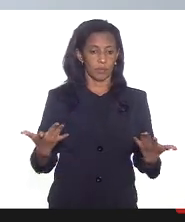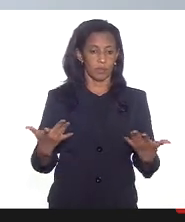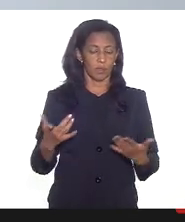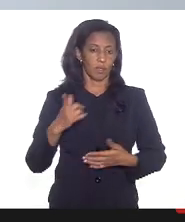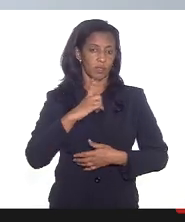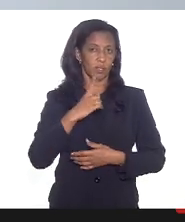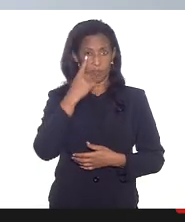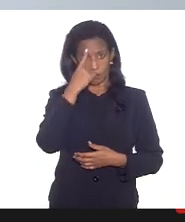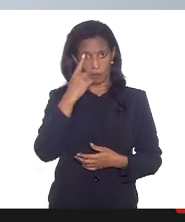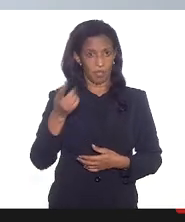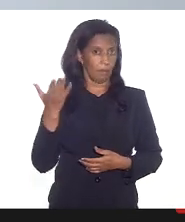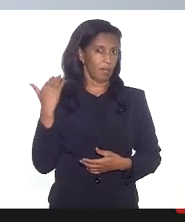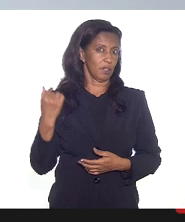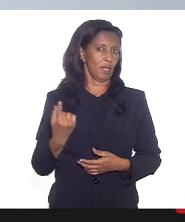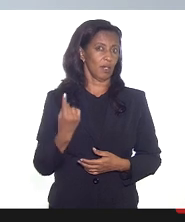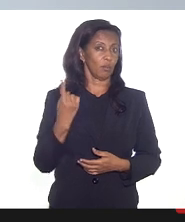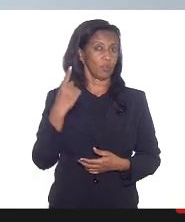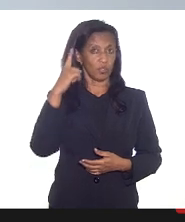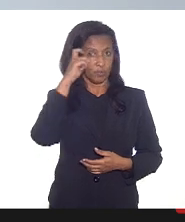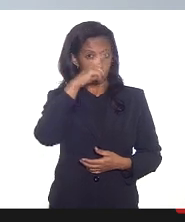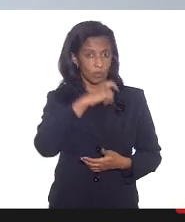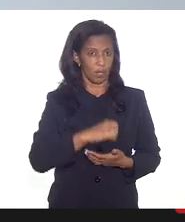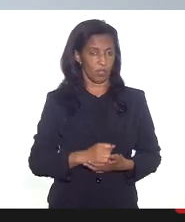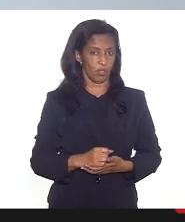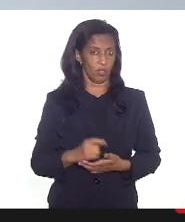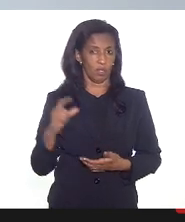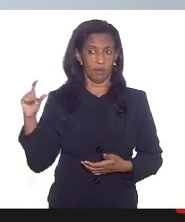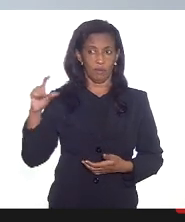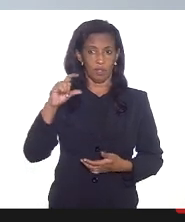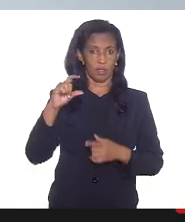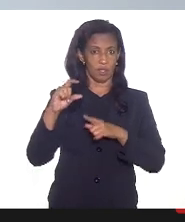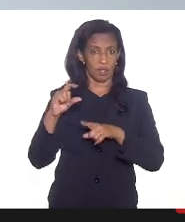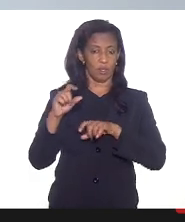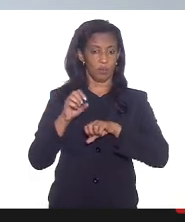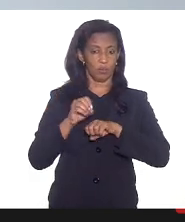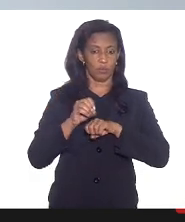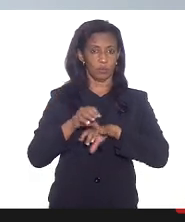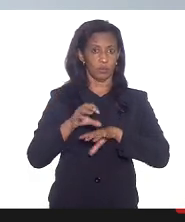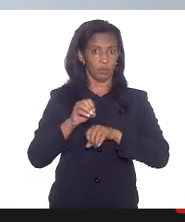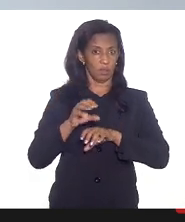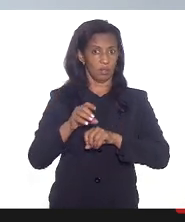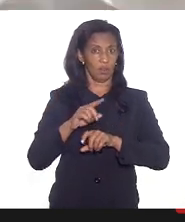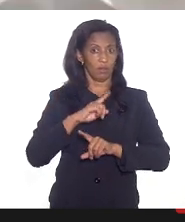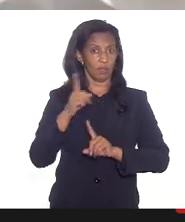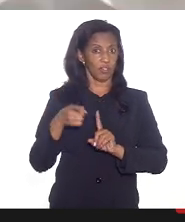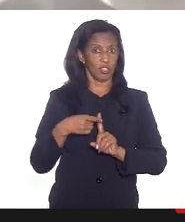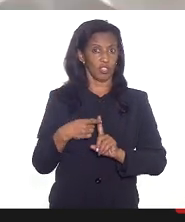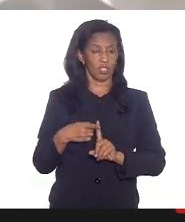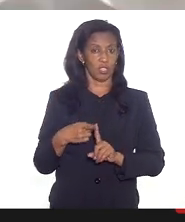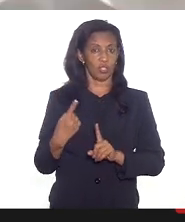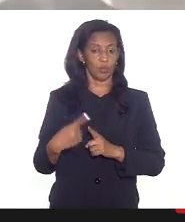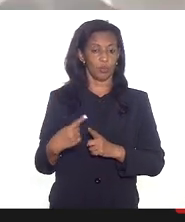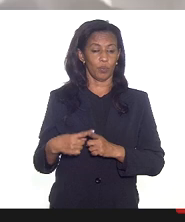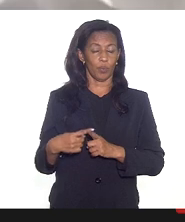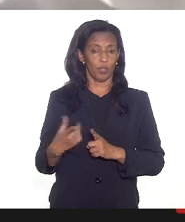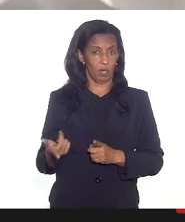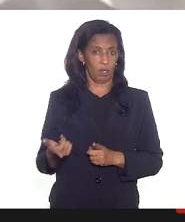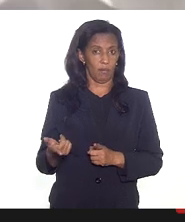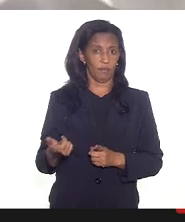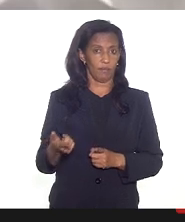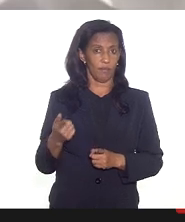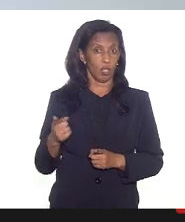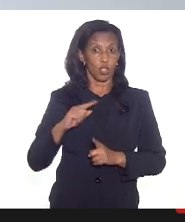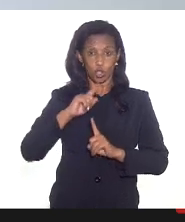teve na semana passada por exemplo uma dificuldade para vacinação do pessoal da educação que estava gestante porque pelo fato de ela ser gestante